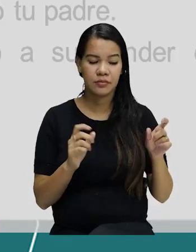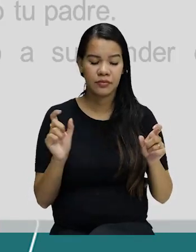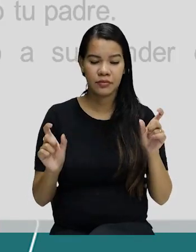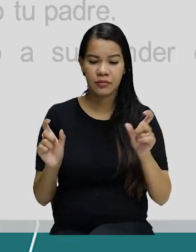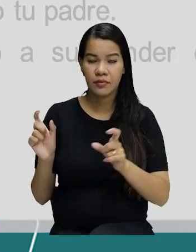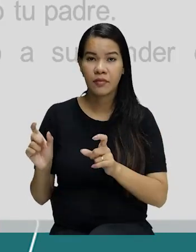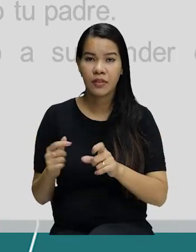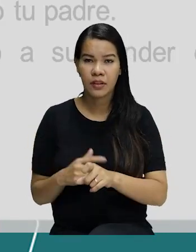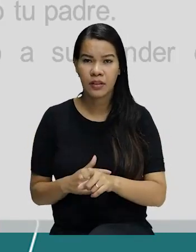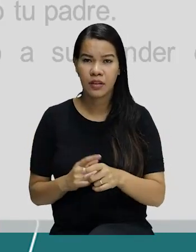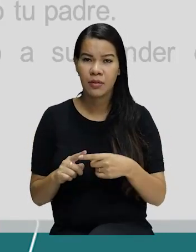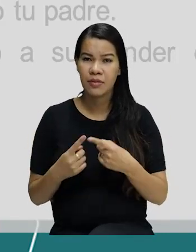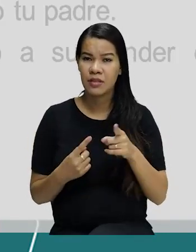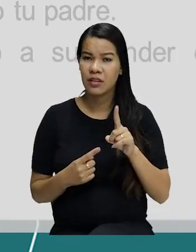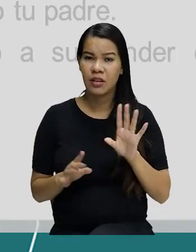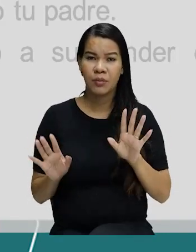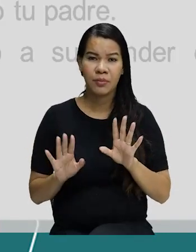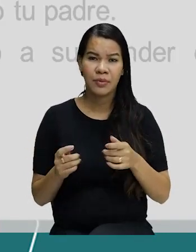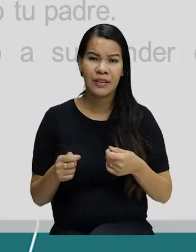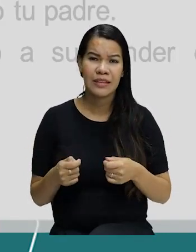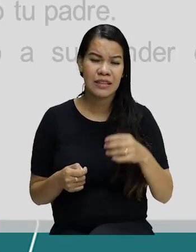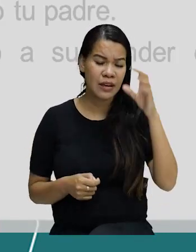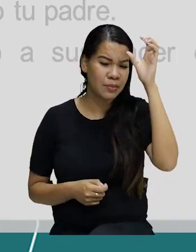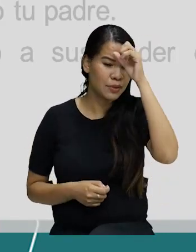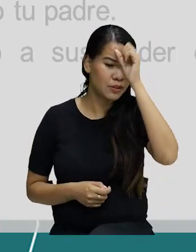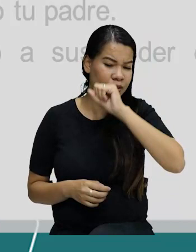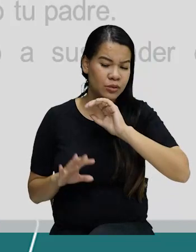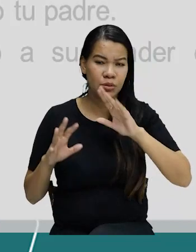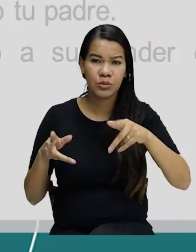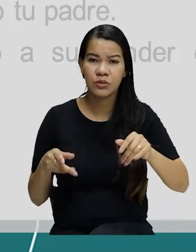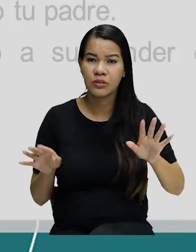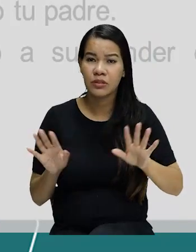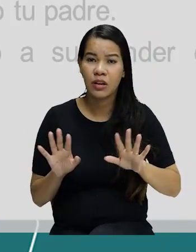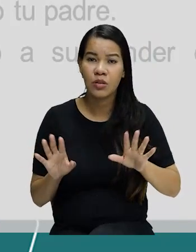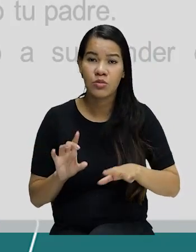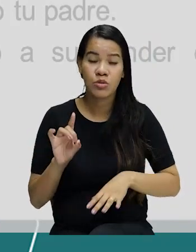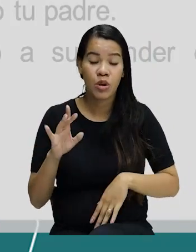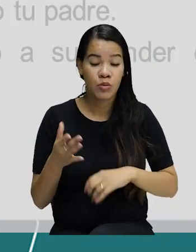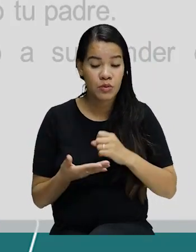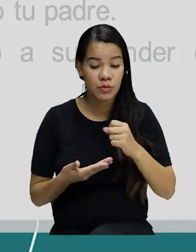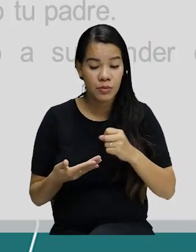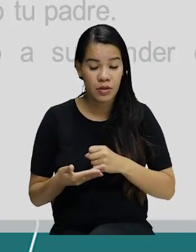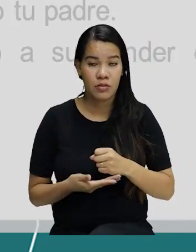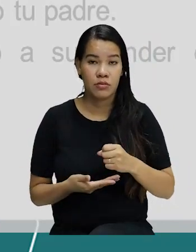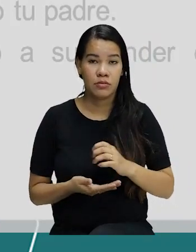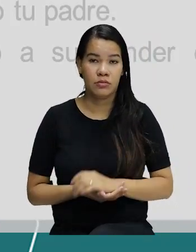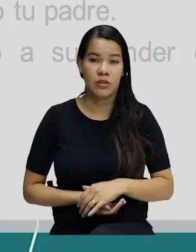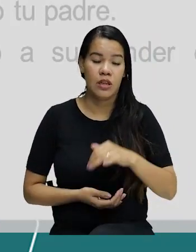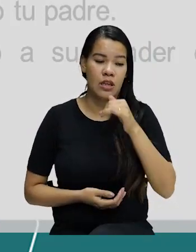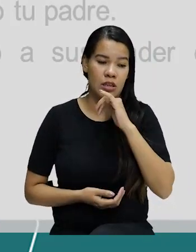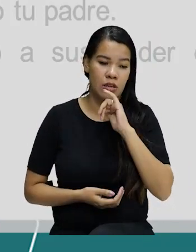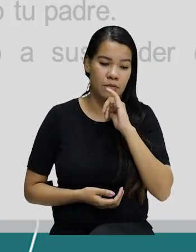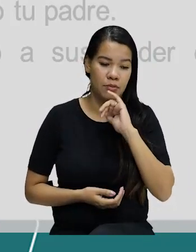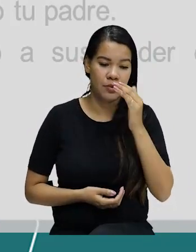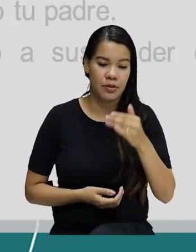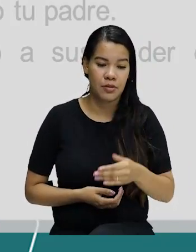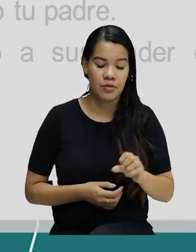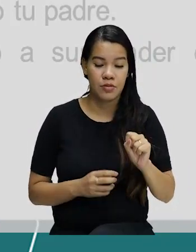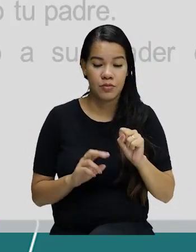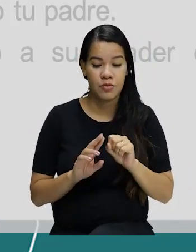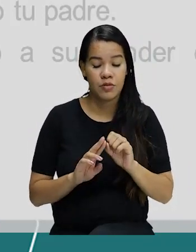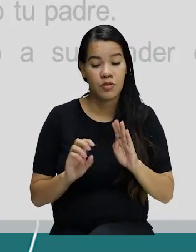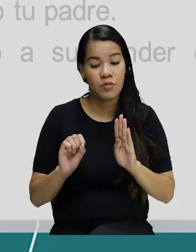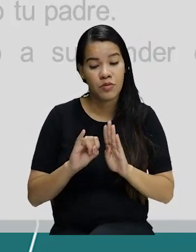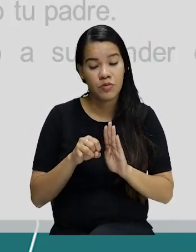mas você não precisa decorar todos. Os básicos você precisa saber. O presente do subjuntivo é muito